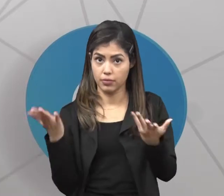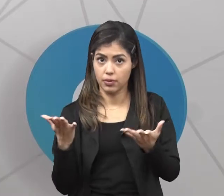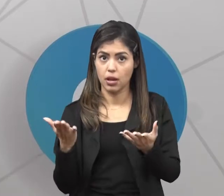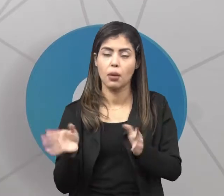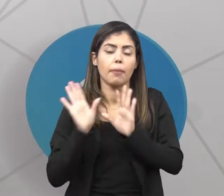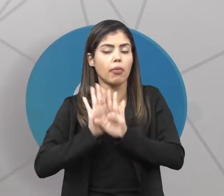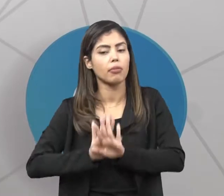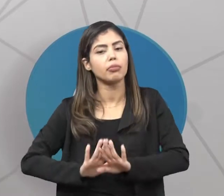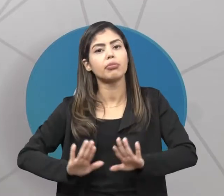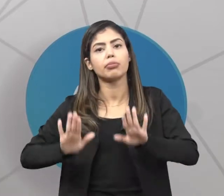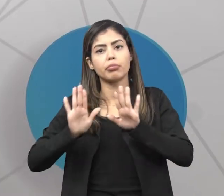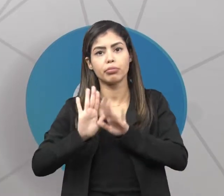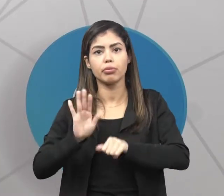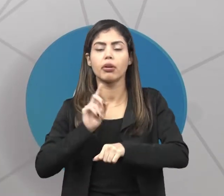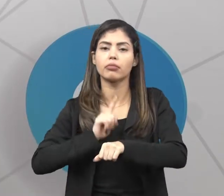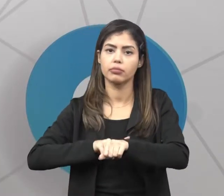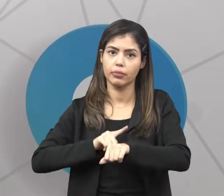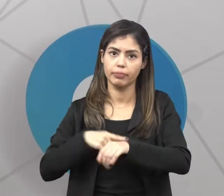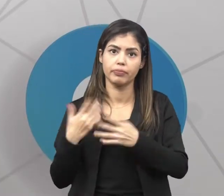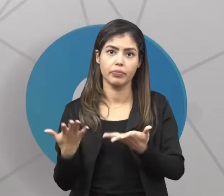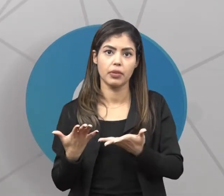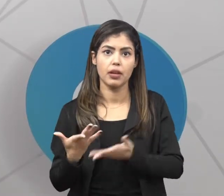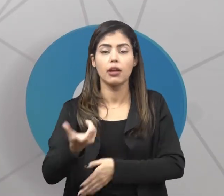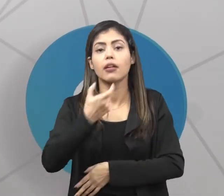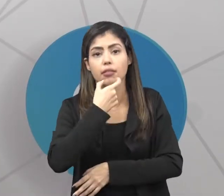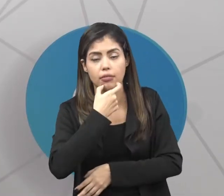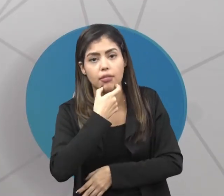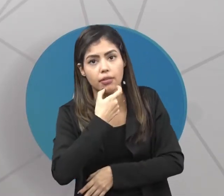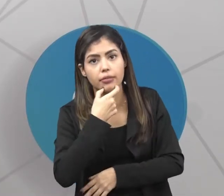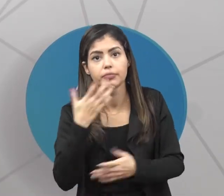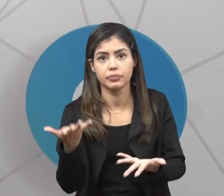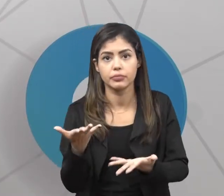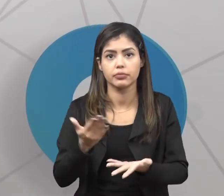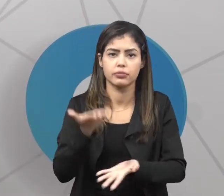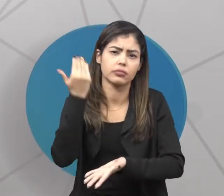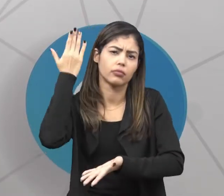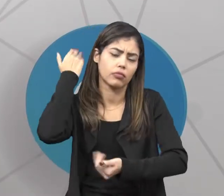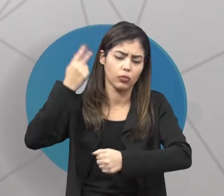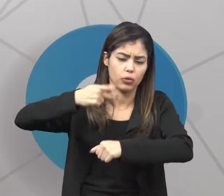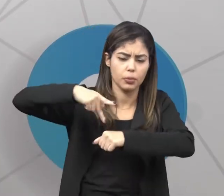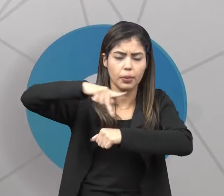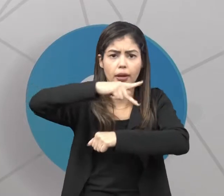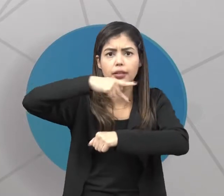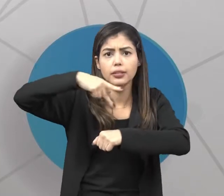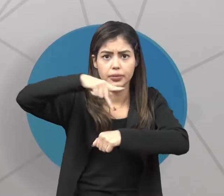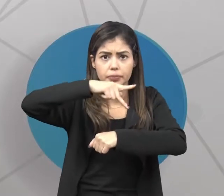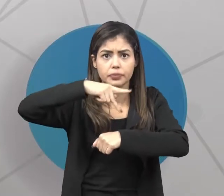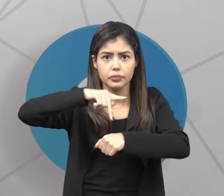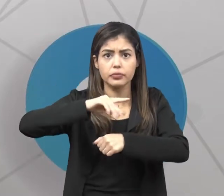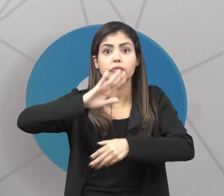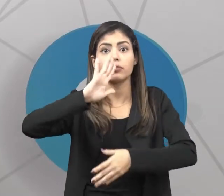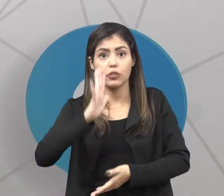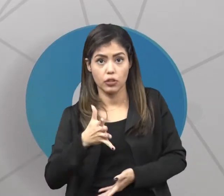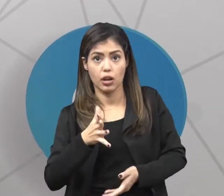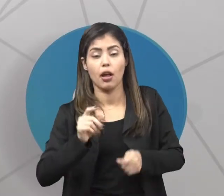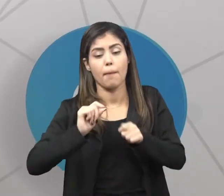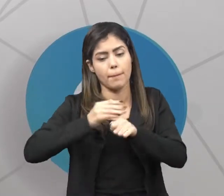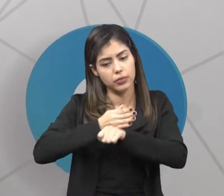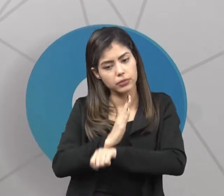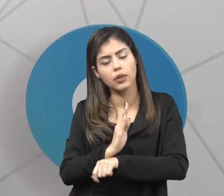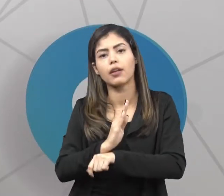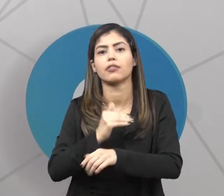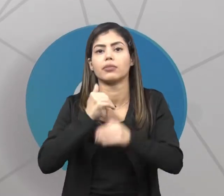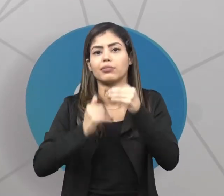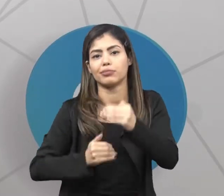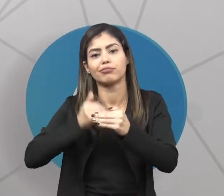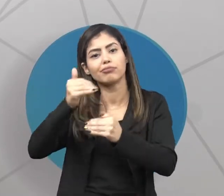amadurecer. E a Inglaterra, antes dos demais países europeus, a Inglaterra já passava por esse processo